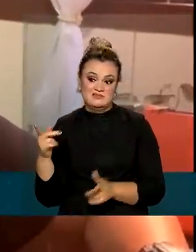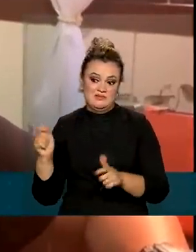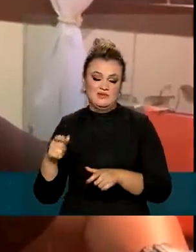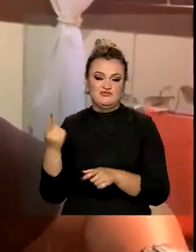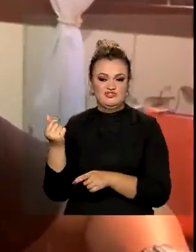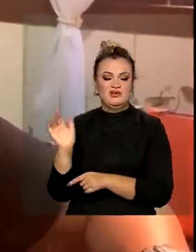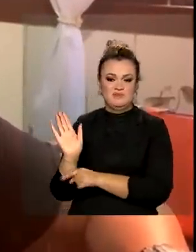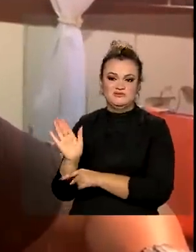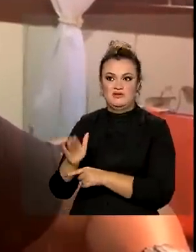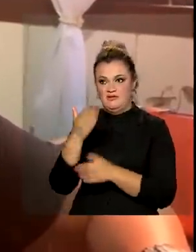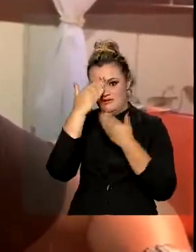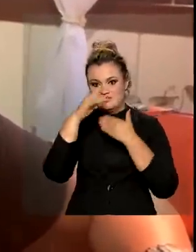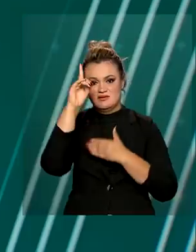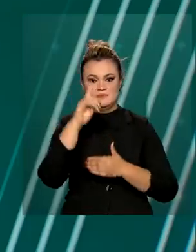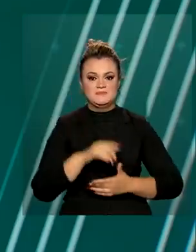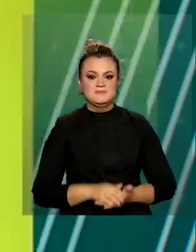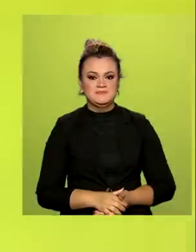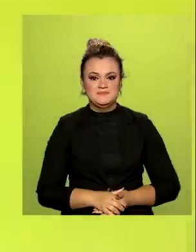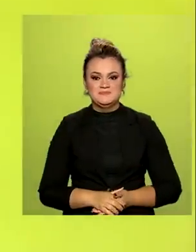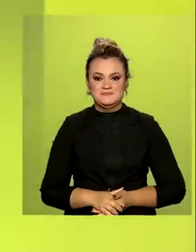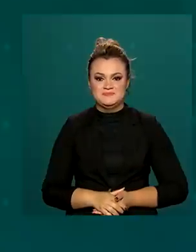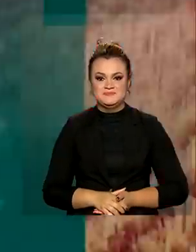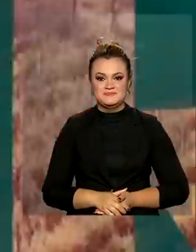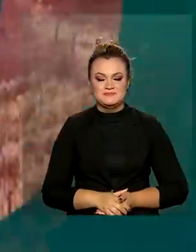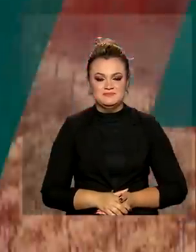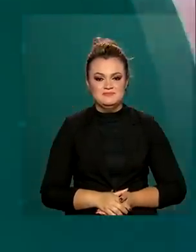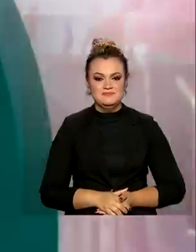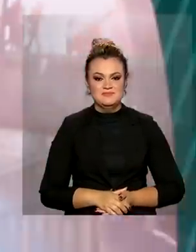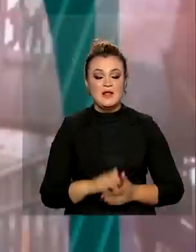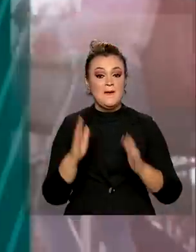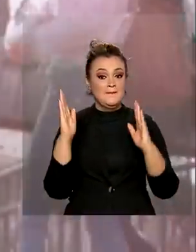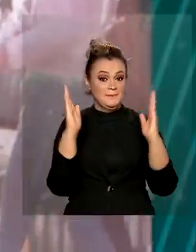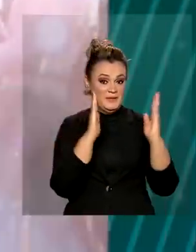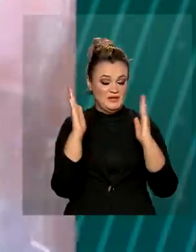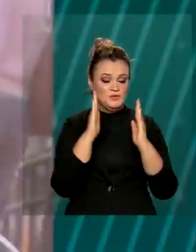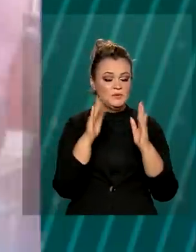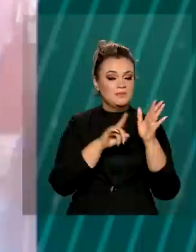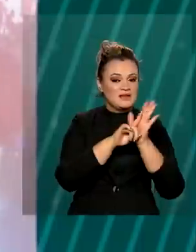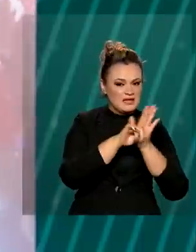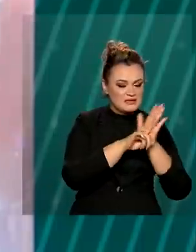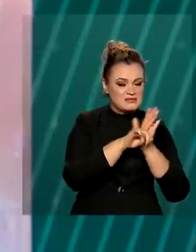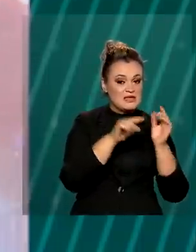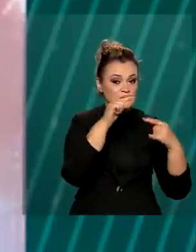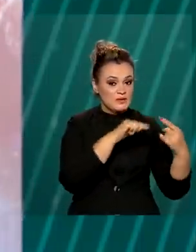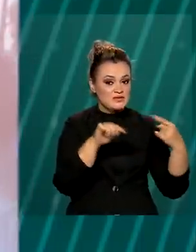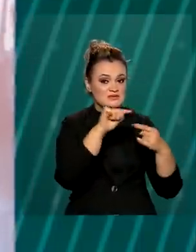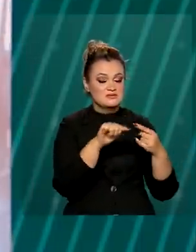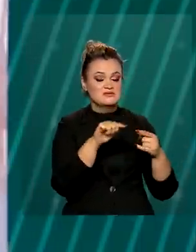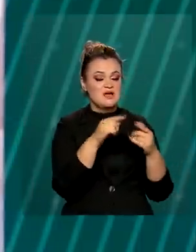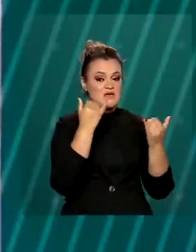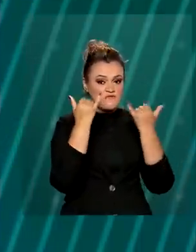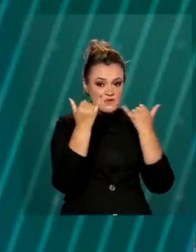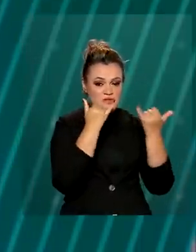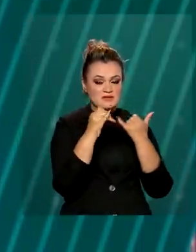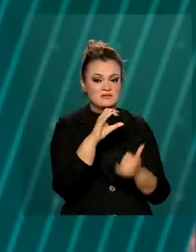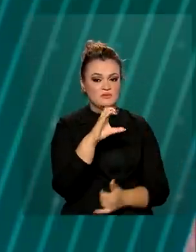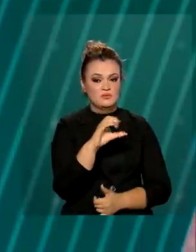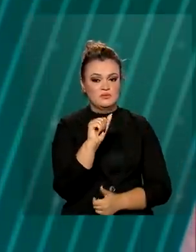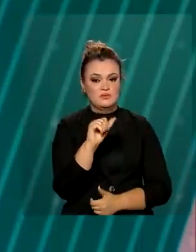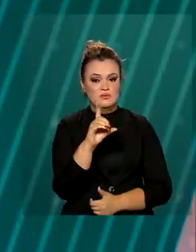um dinheirinho bom, graças a Deus. Os prazos para a revisão e atualização dos dados dos